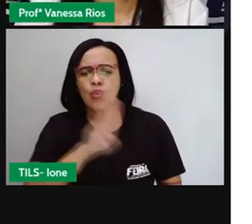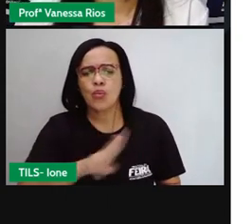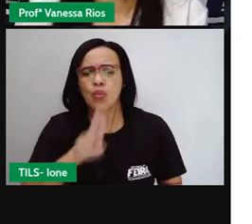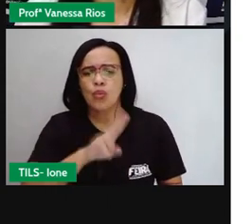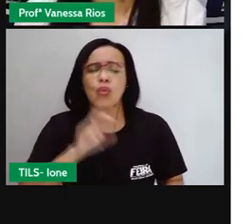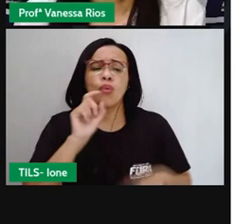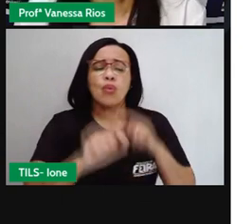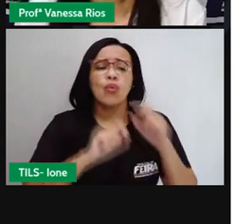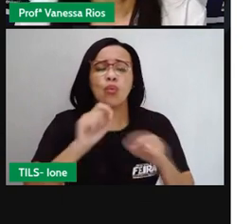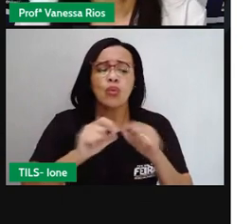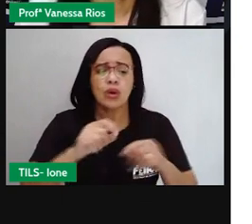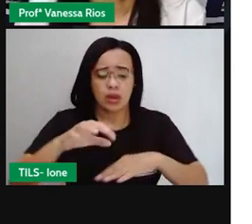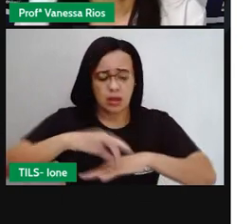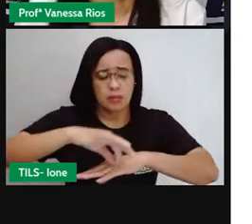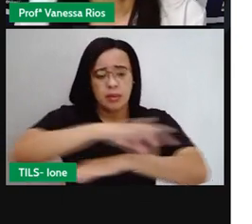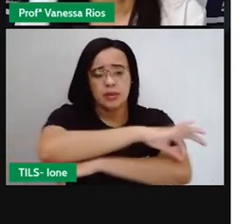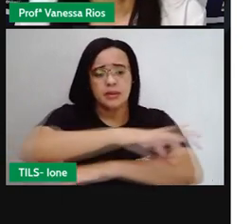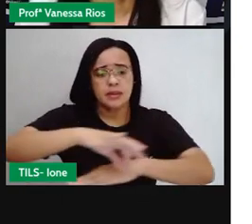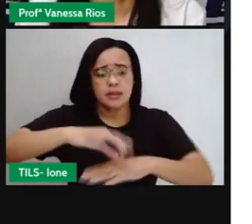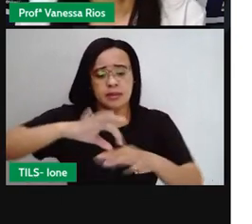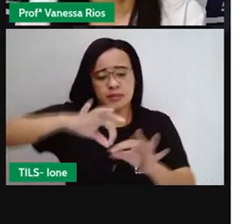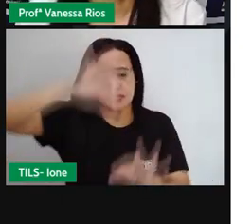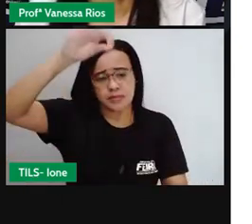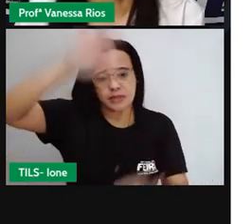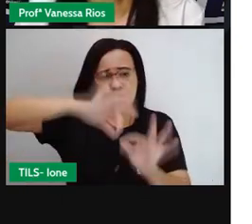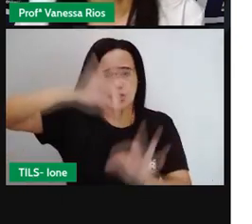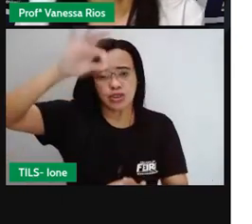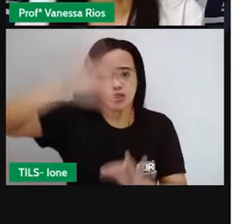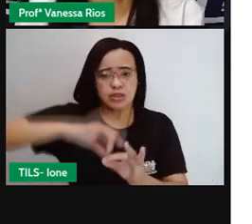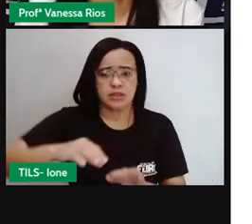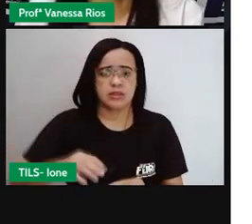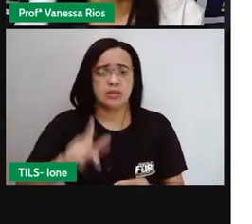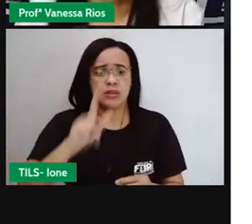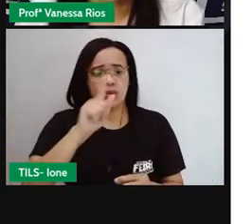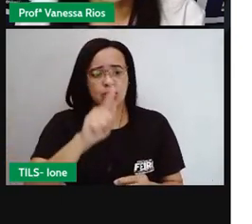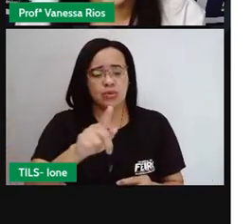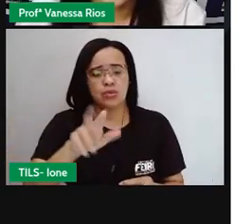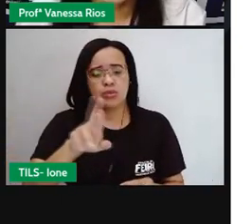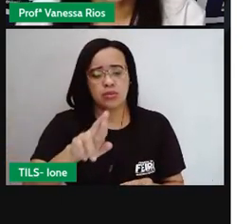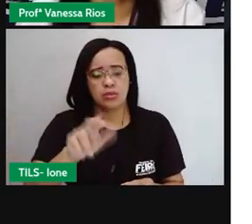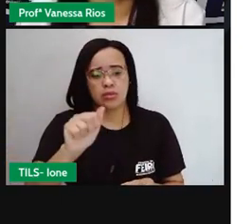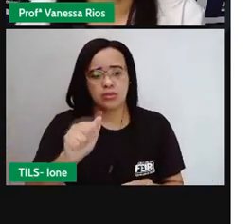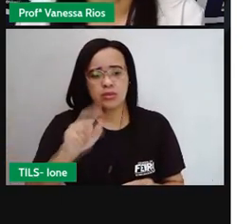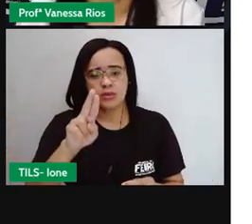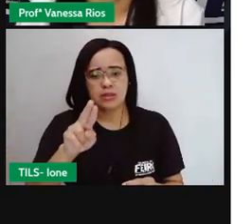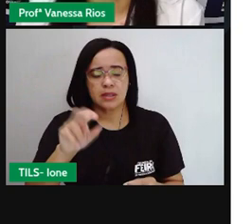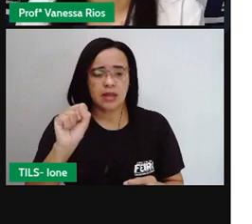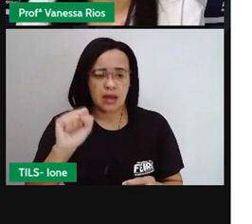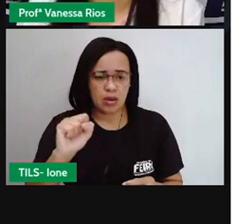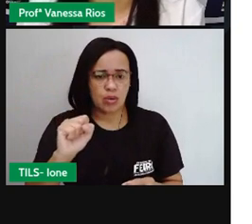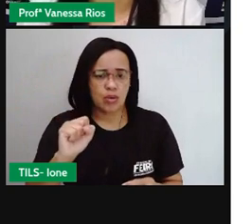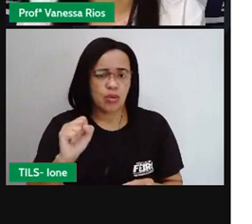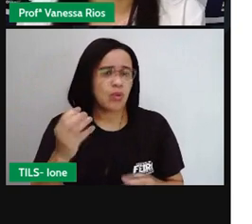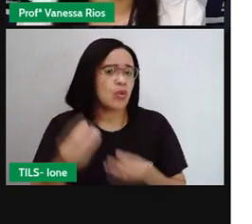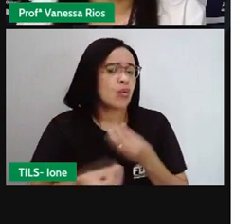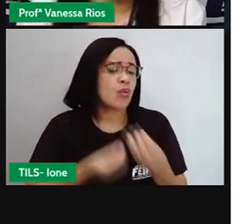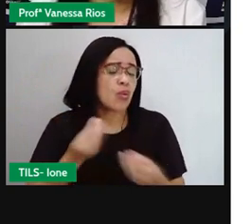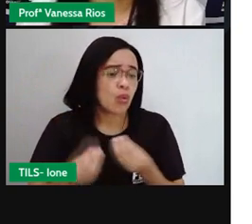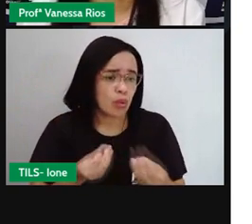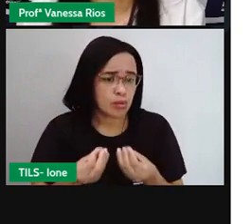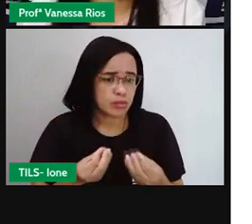E aí, esses ângulos, eles podem ser medidos com a ajuda de um transferidor. Transferidor já é um outro instrumento.